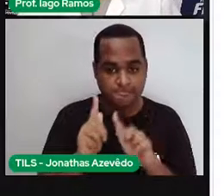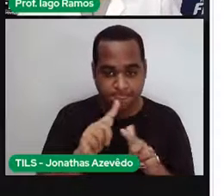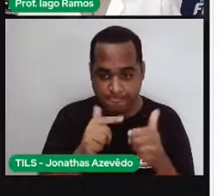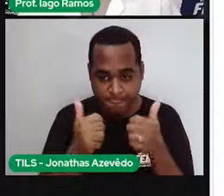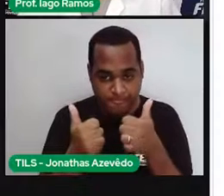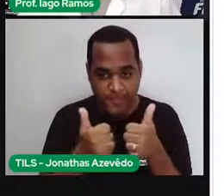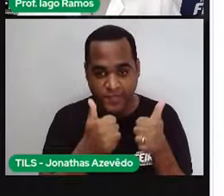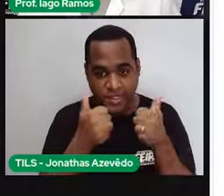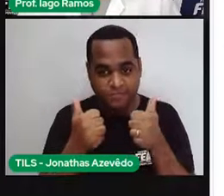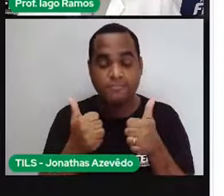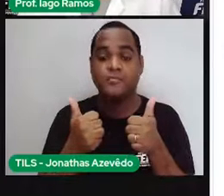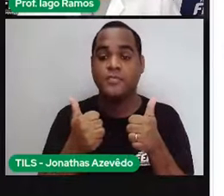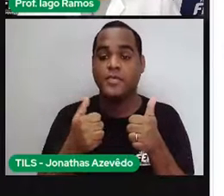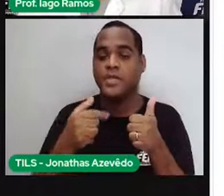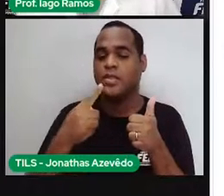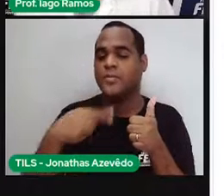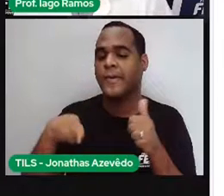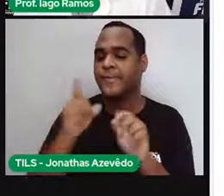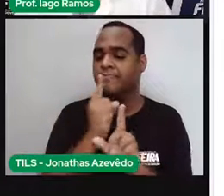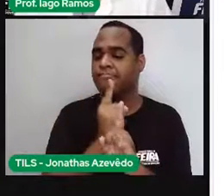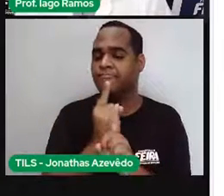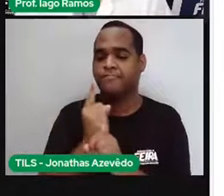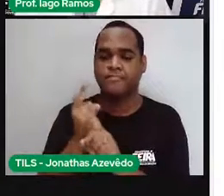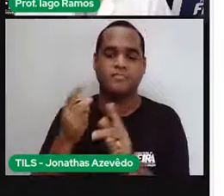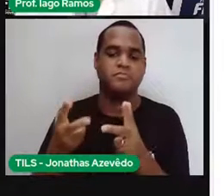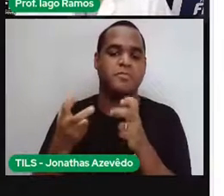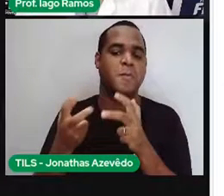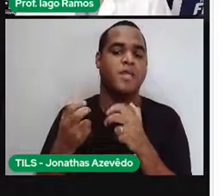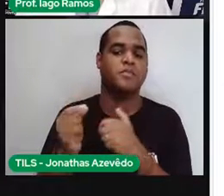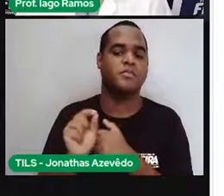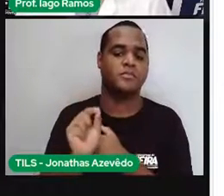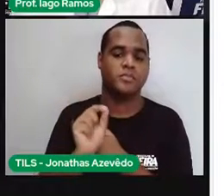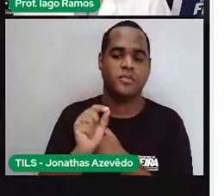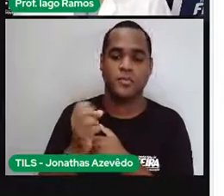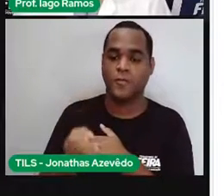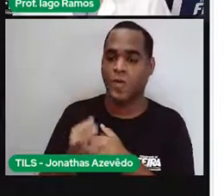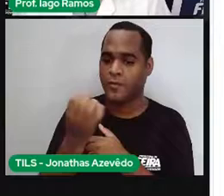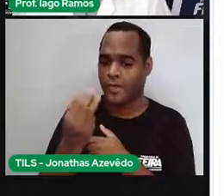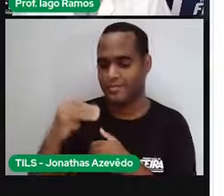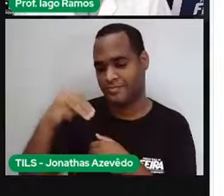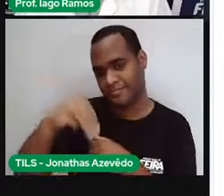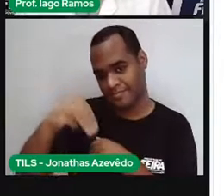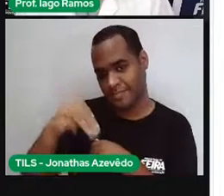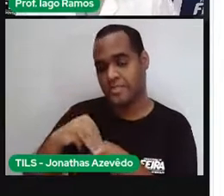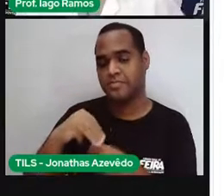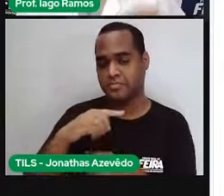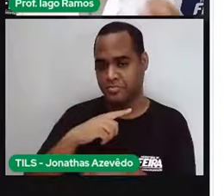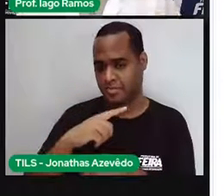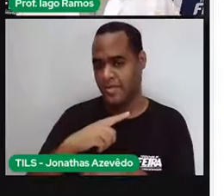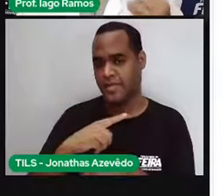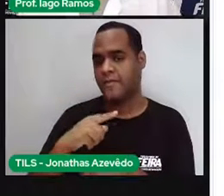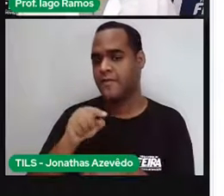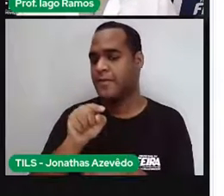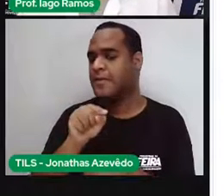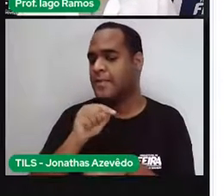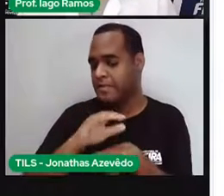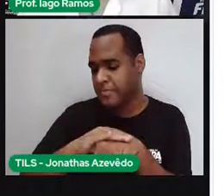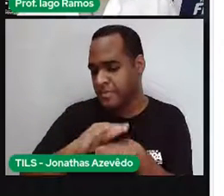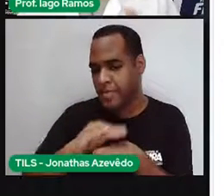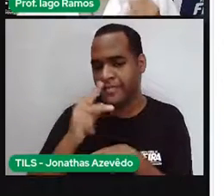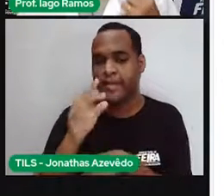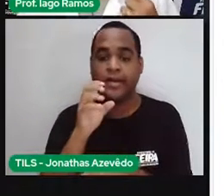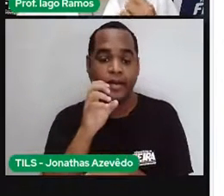Nós vamos encontrar a quantidade de metros e você terá